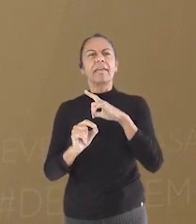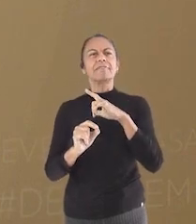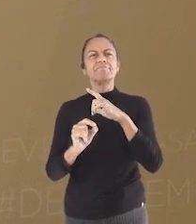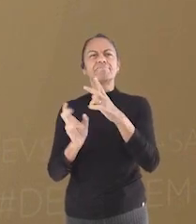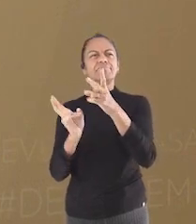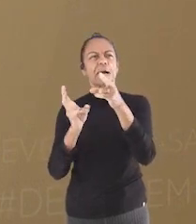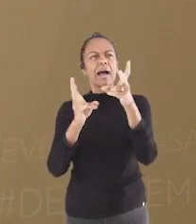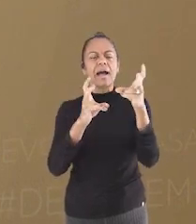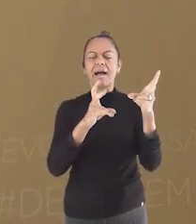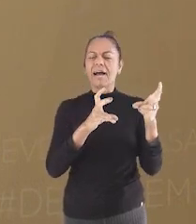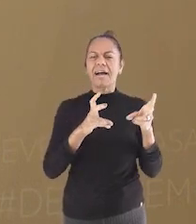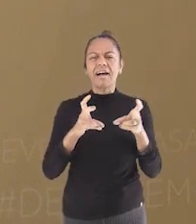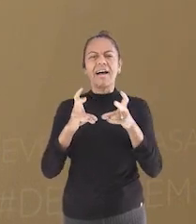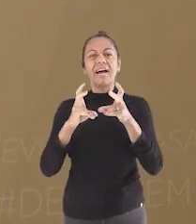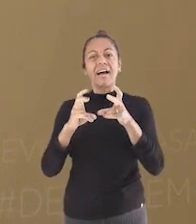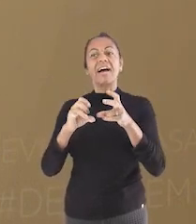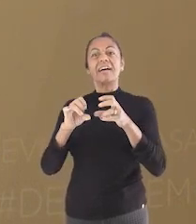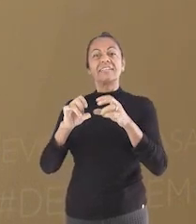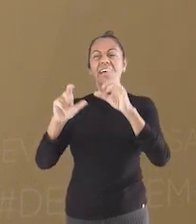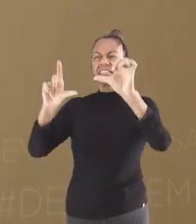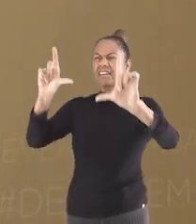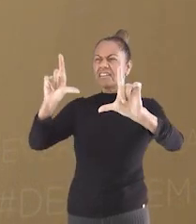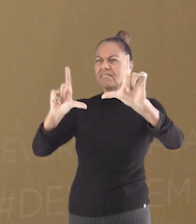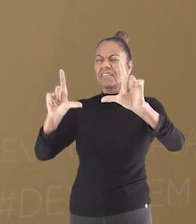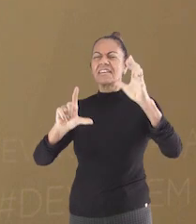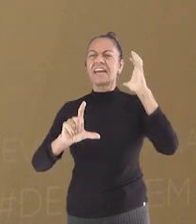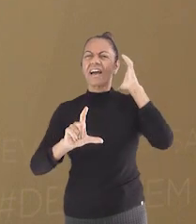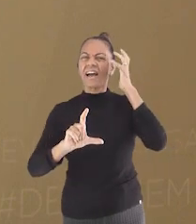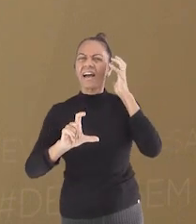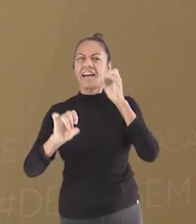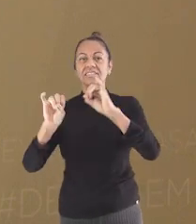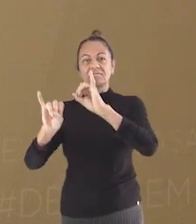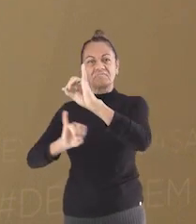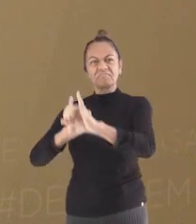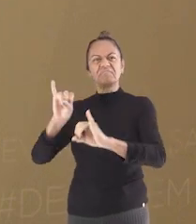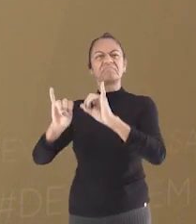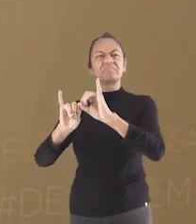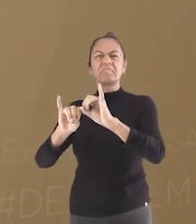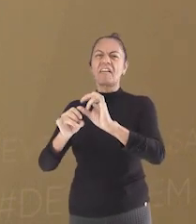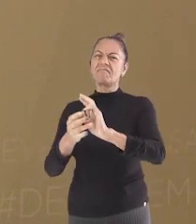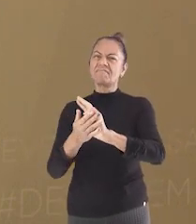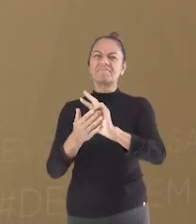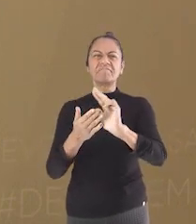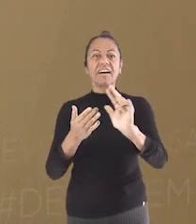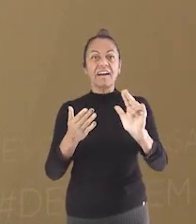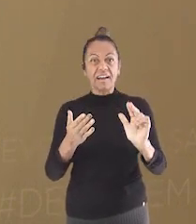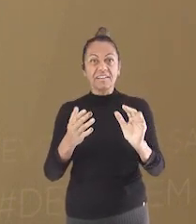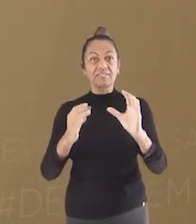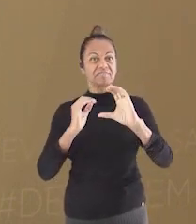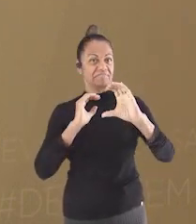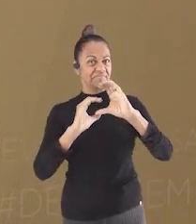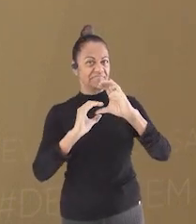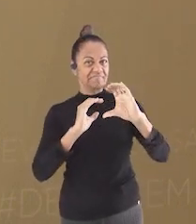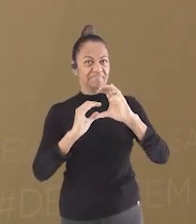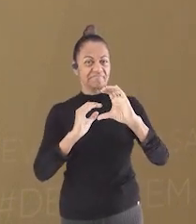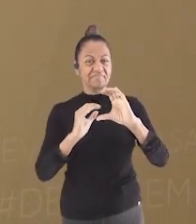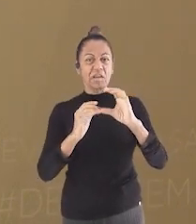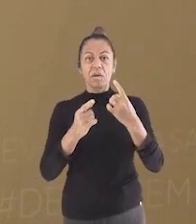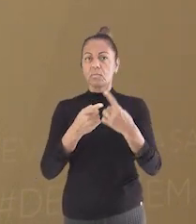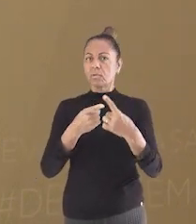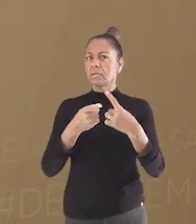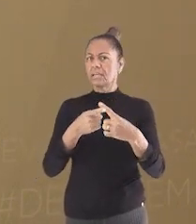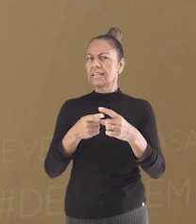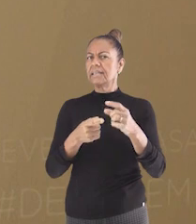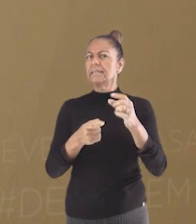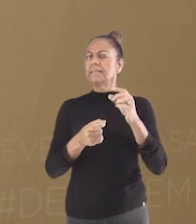seja na TV, nos rádios, na internet e em outros suportes de comunicação. Todas